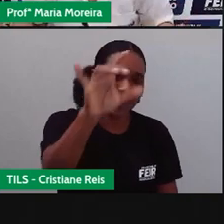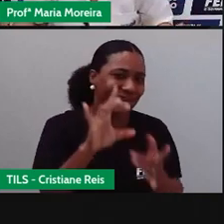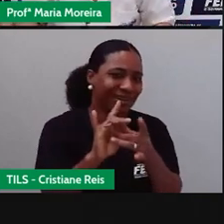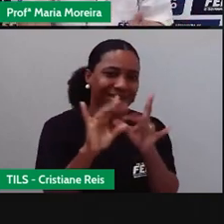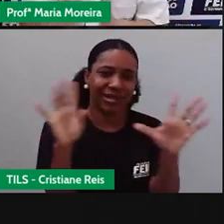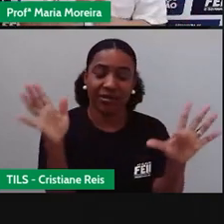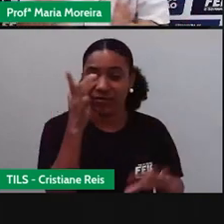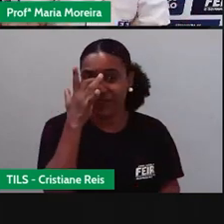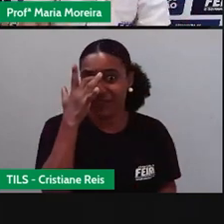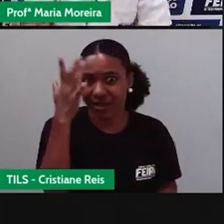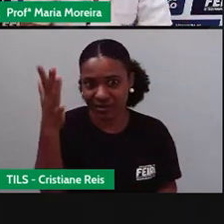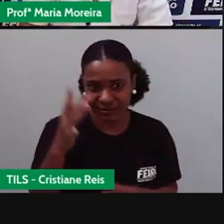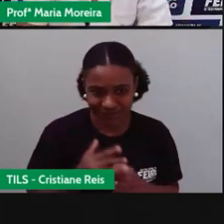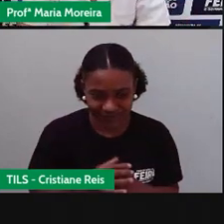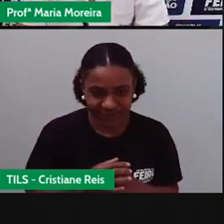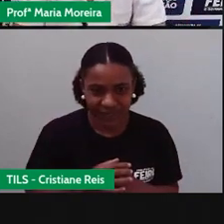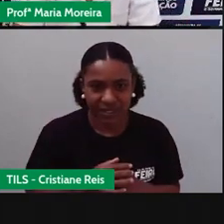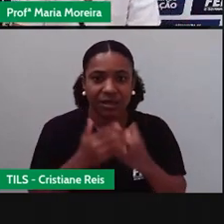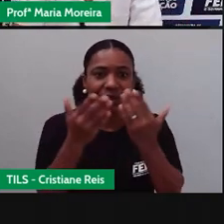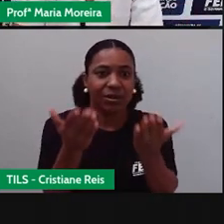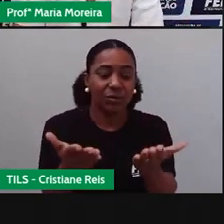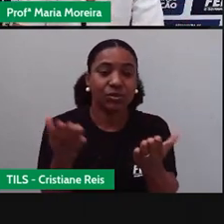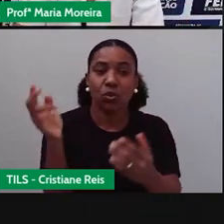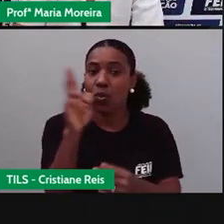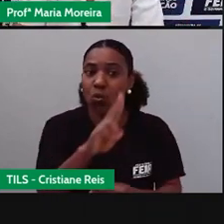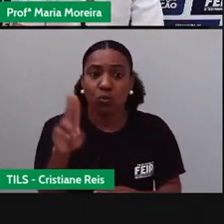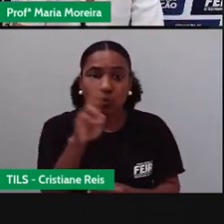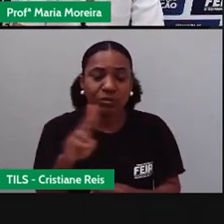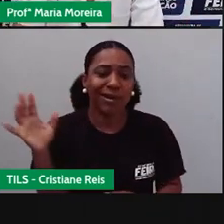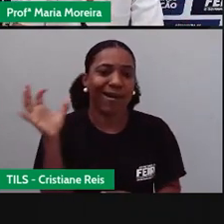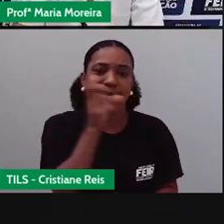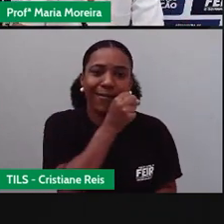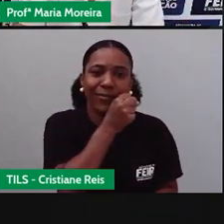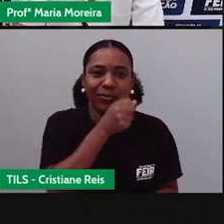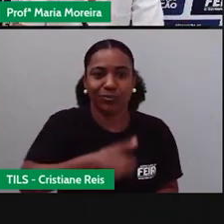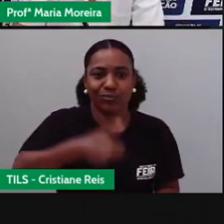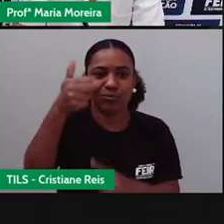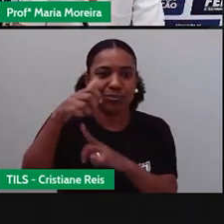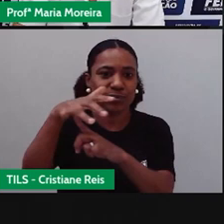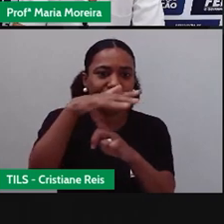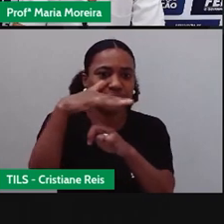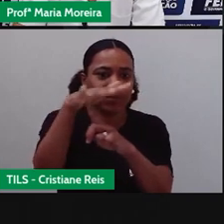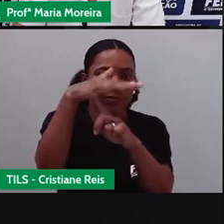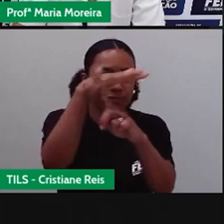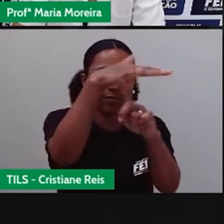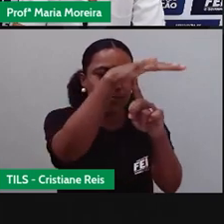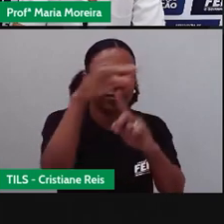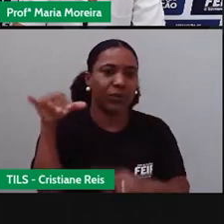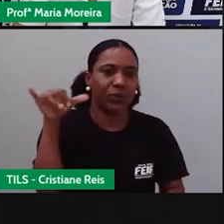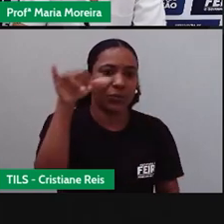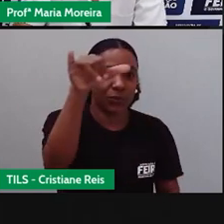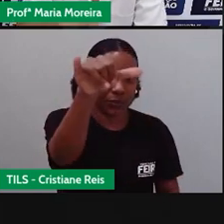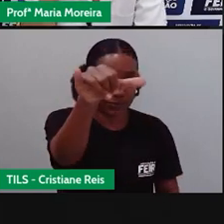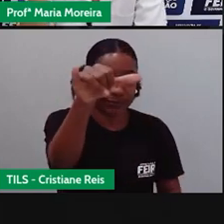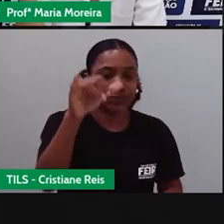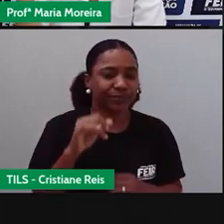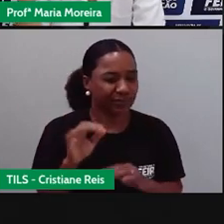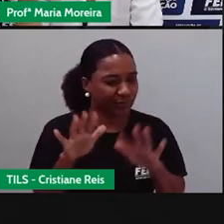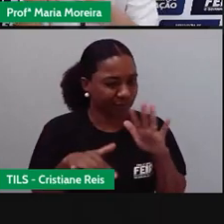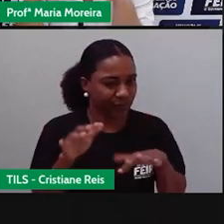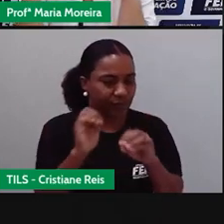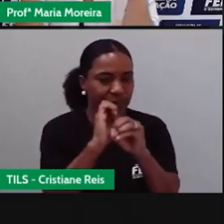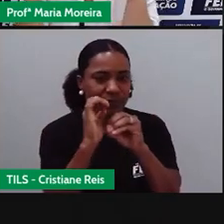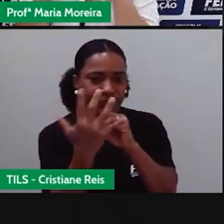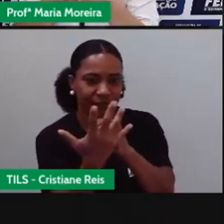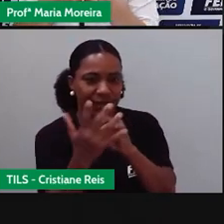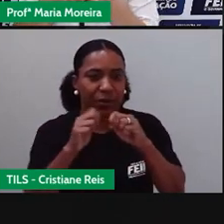quando a situação não pode esperar e de maneira alguma. Então, assim, nesse período de pandemia, se viu várias